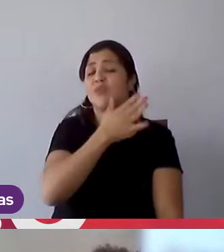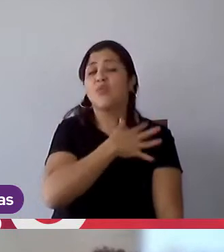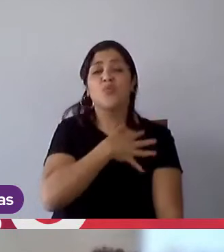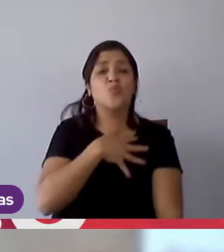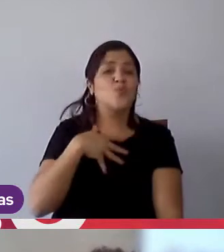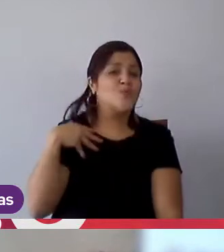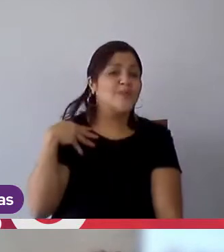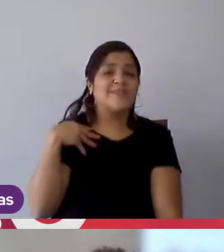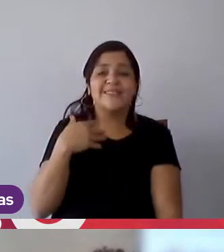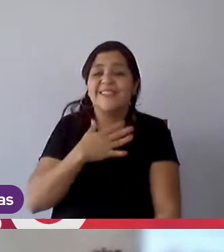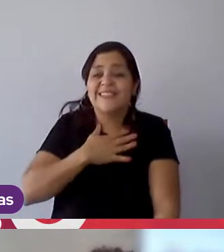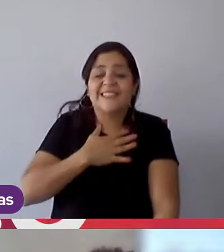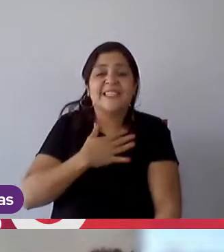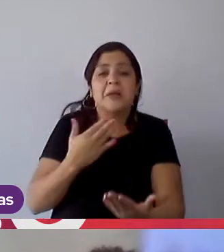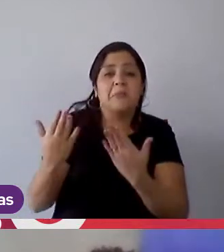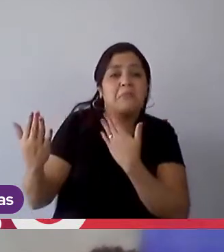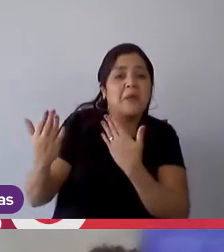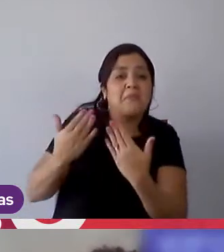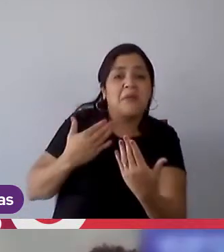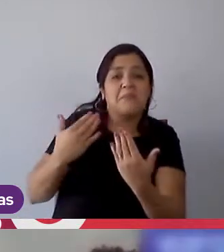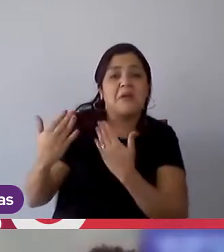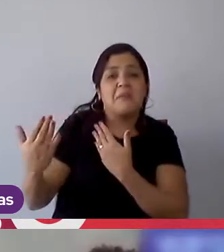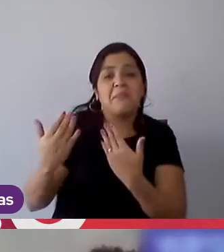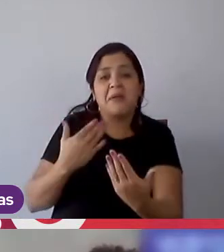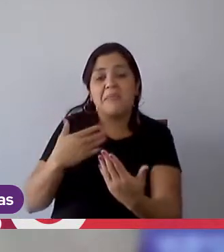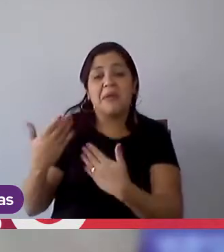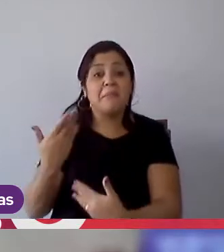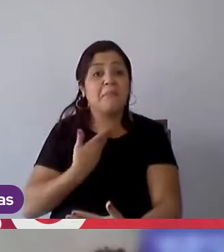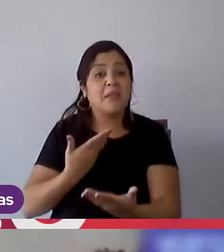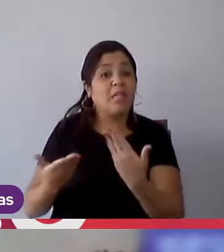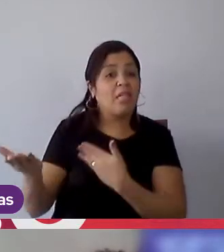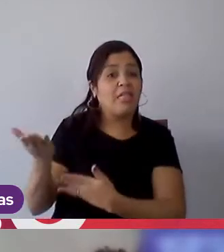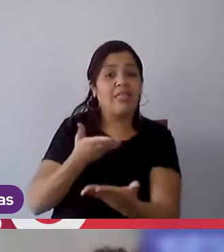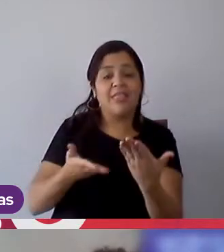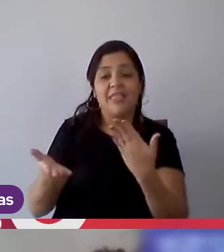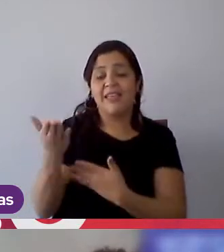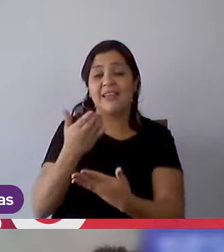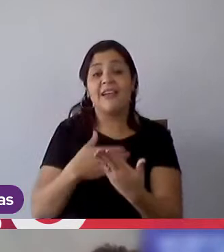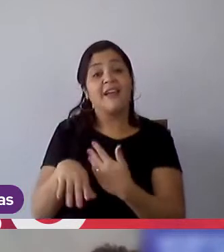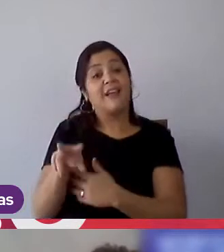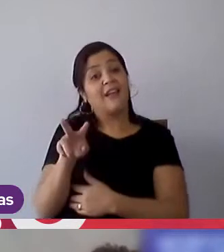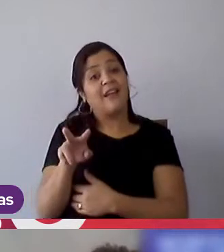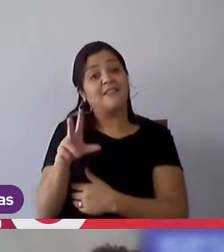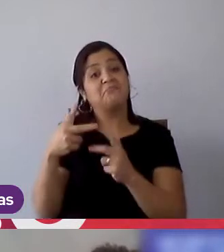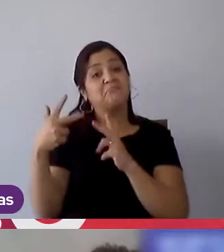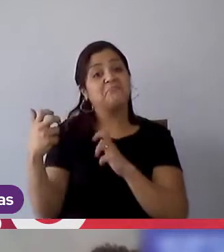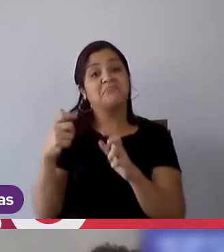então ele conversa com você de amigo para amigo, e ai você acaba vendo que tipo,